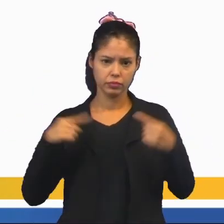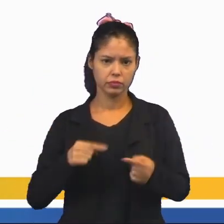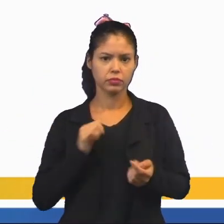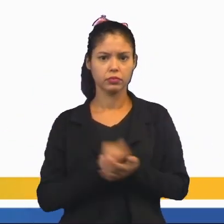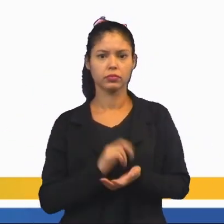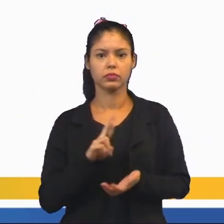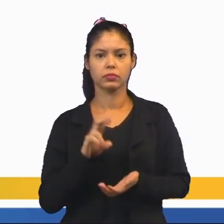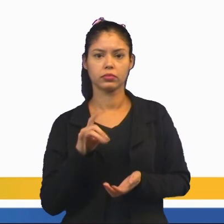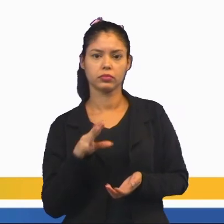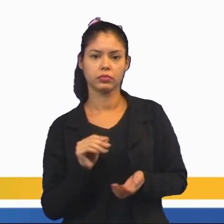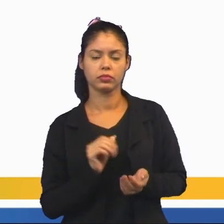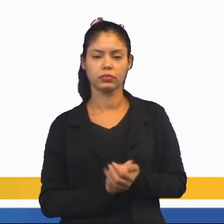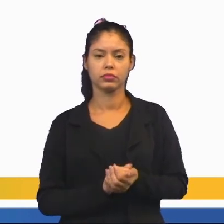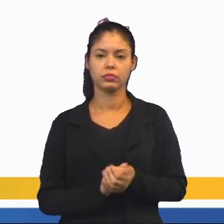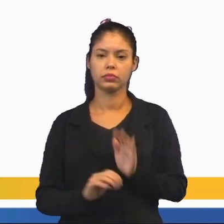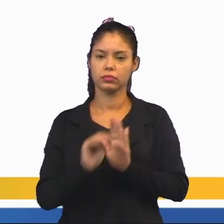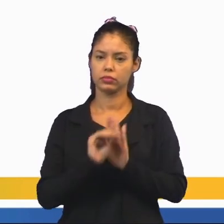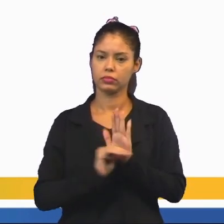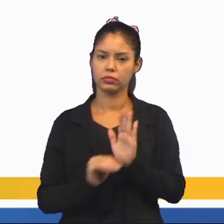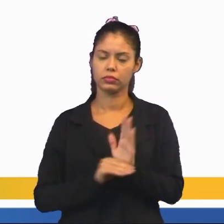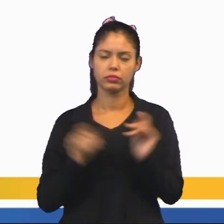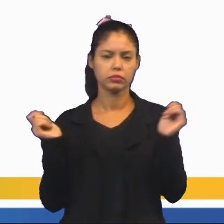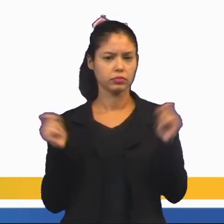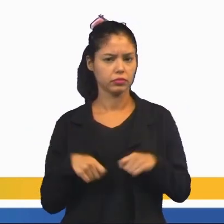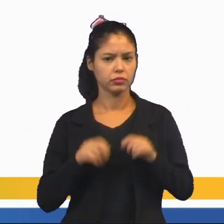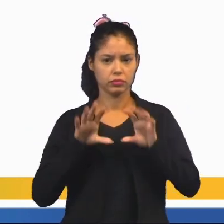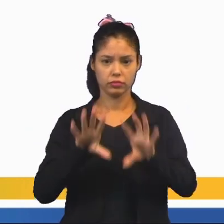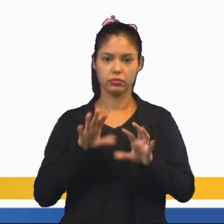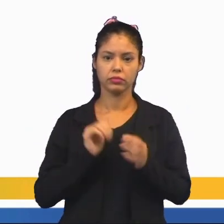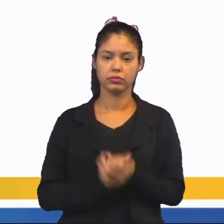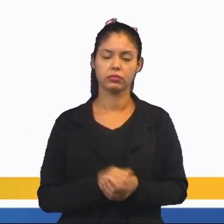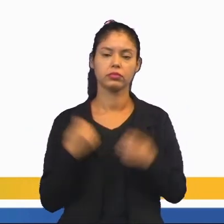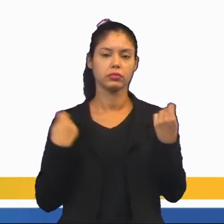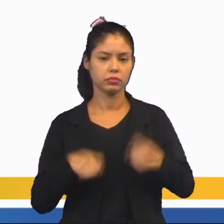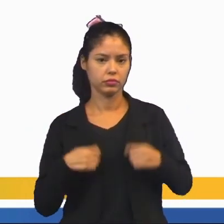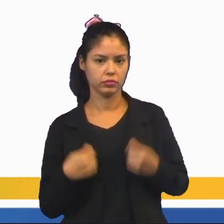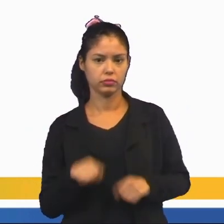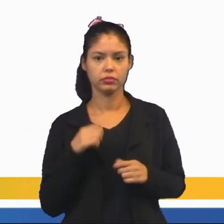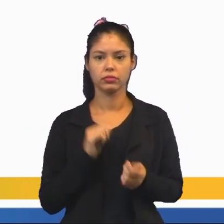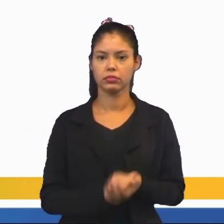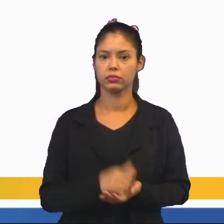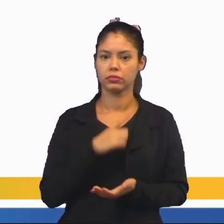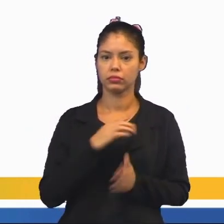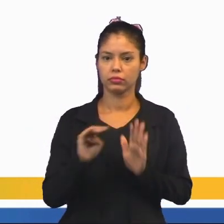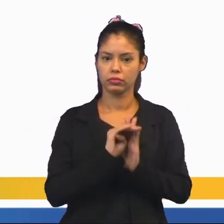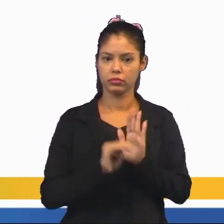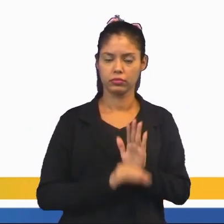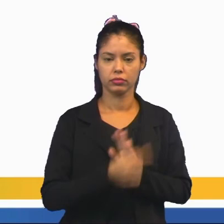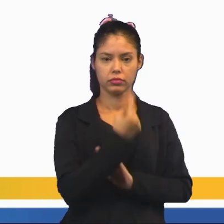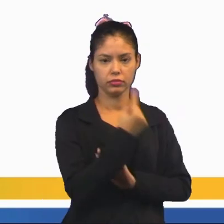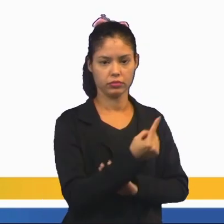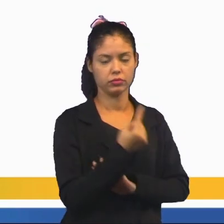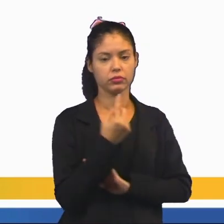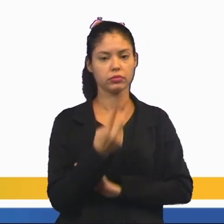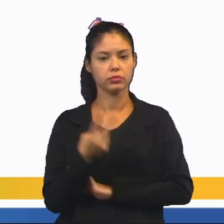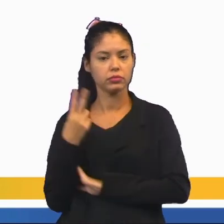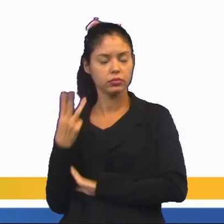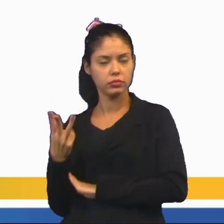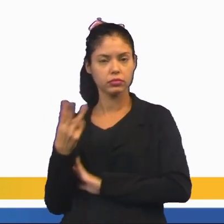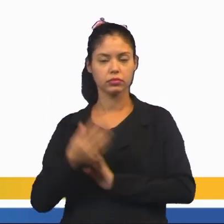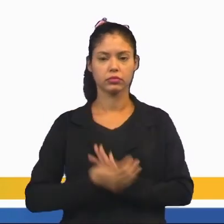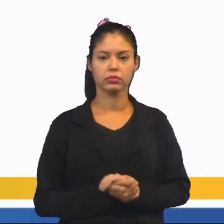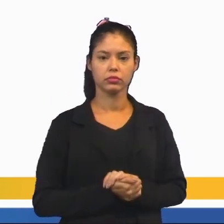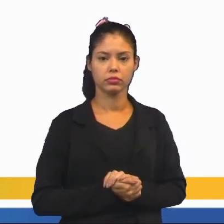disputa, os competidores são classificados em posições. Assim, será necessário determinar a